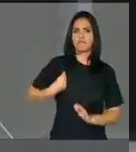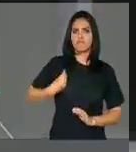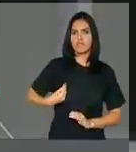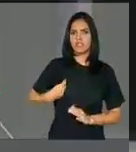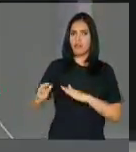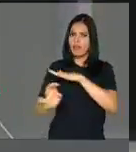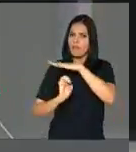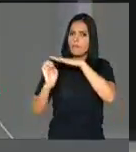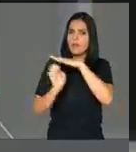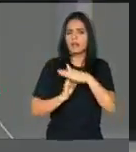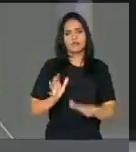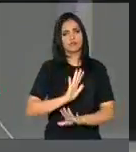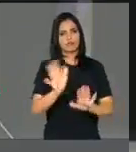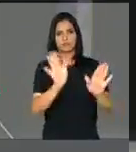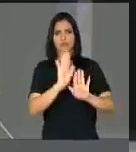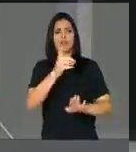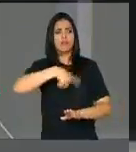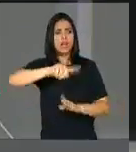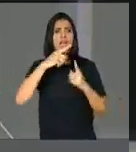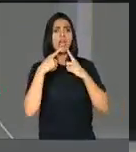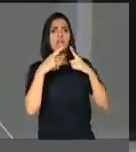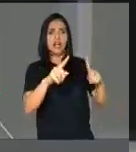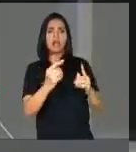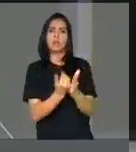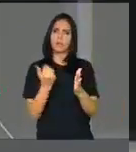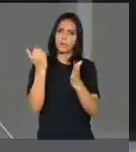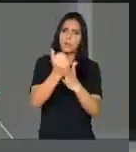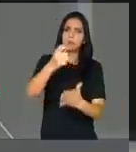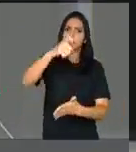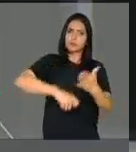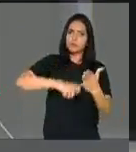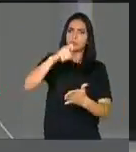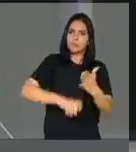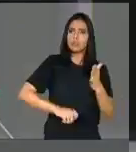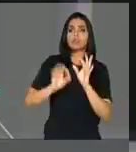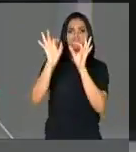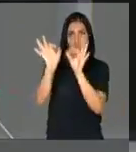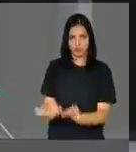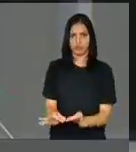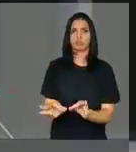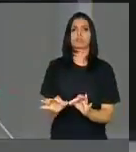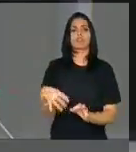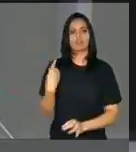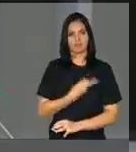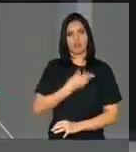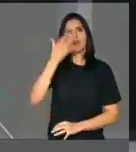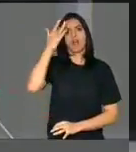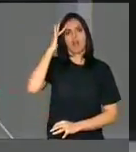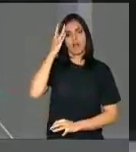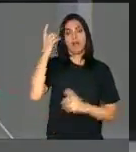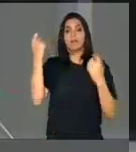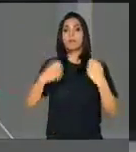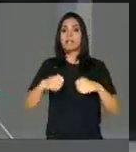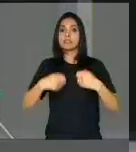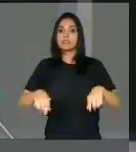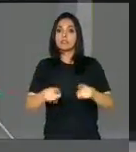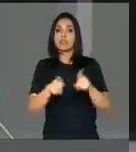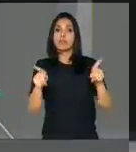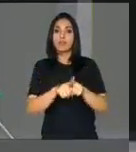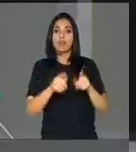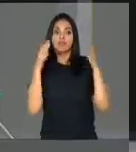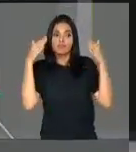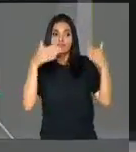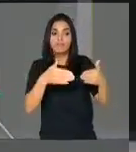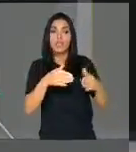das empresas, e muitos aqui reclamam da reoneração justíssima para nós. A gente tem que pensar, sobretudo, no